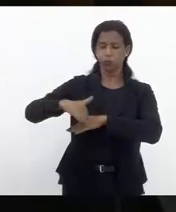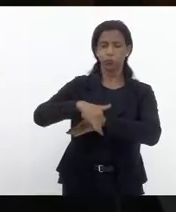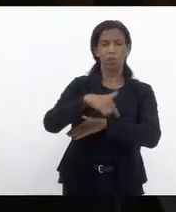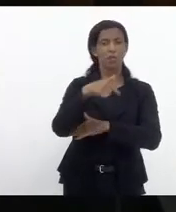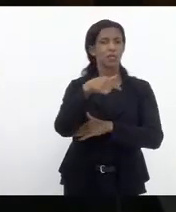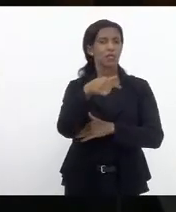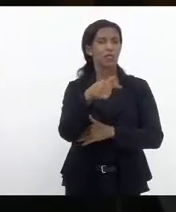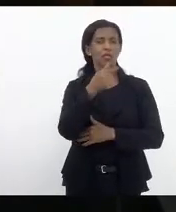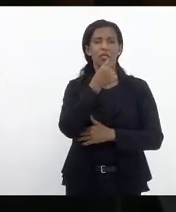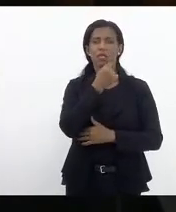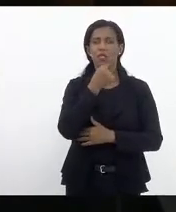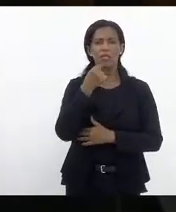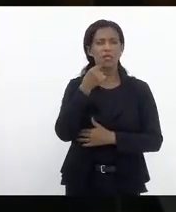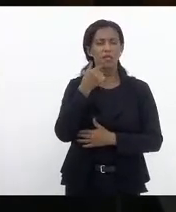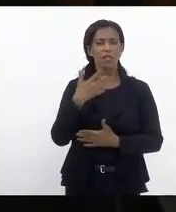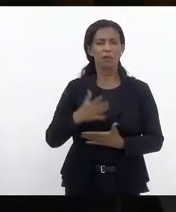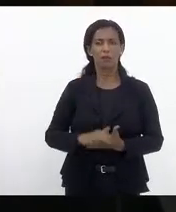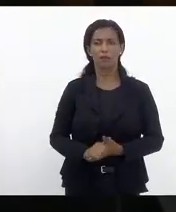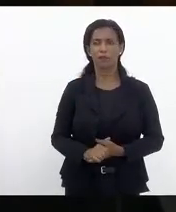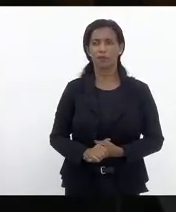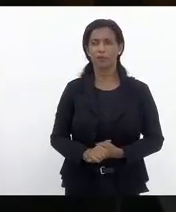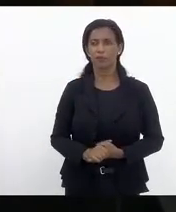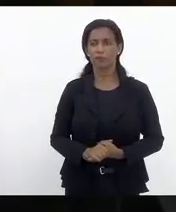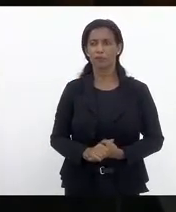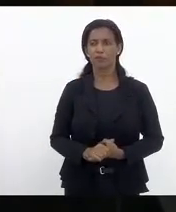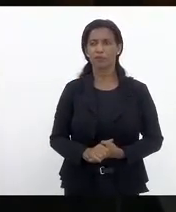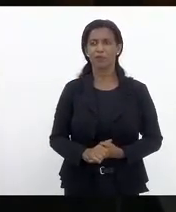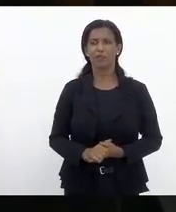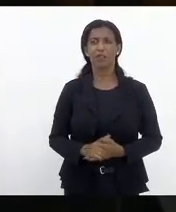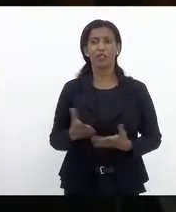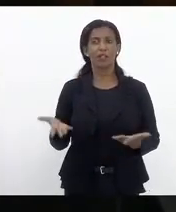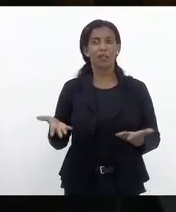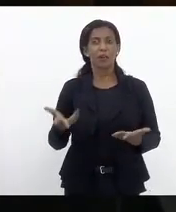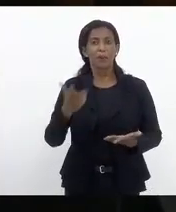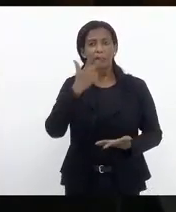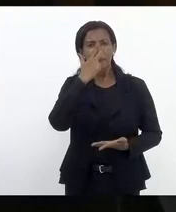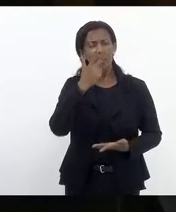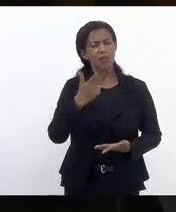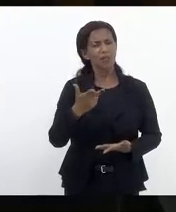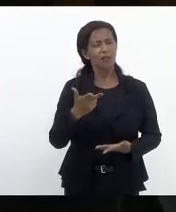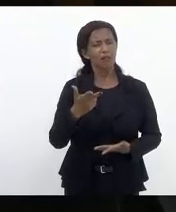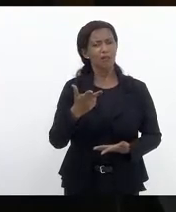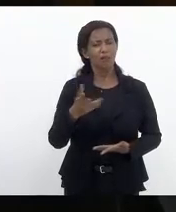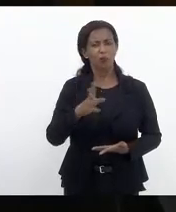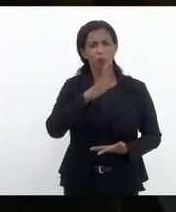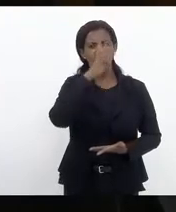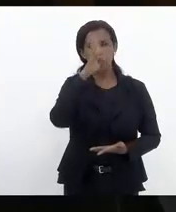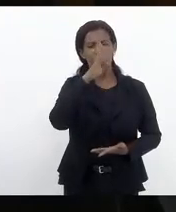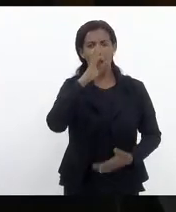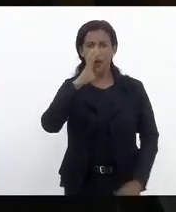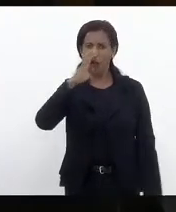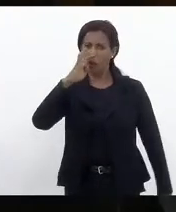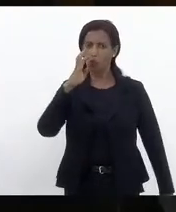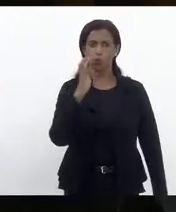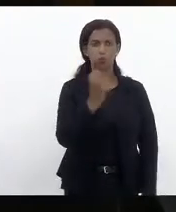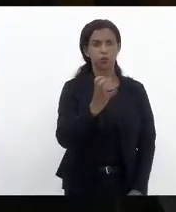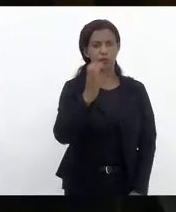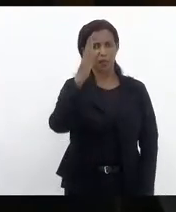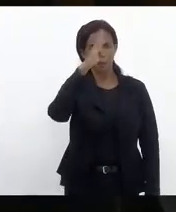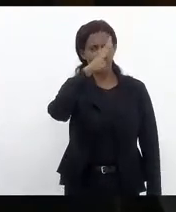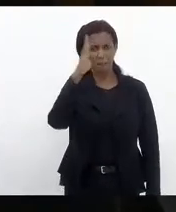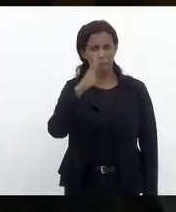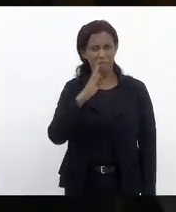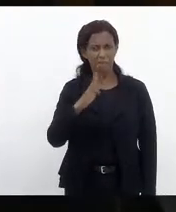se apropriaram do verde e amarelo olha que absurdo acusar um brasileiro de se